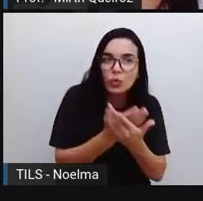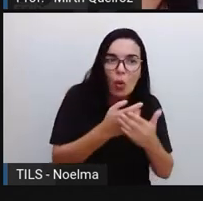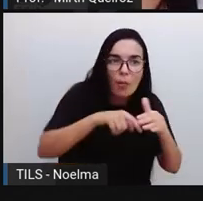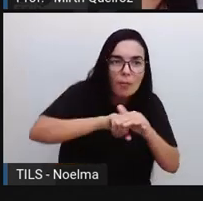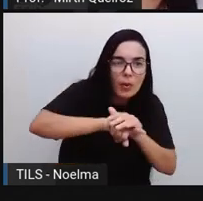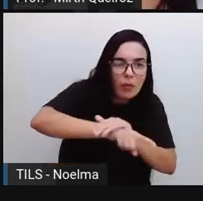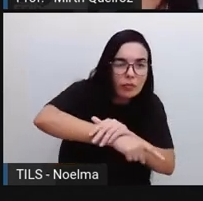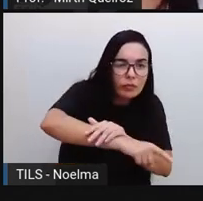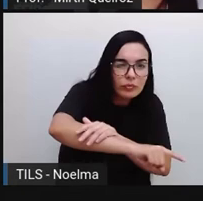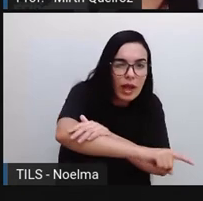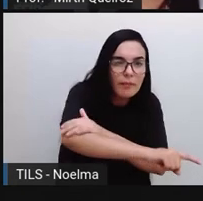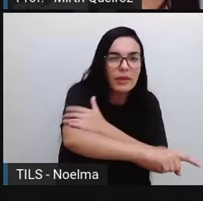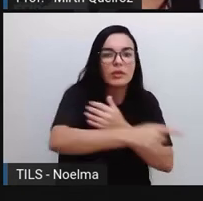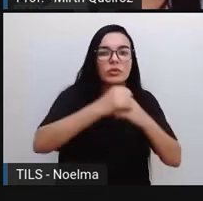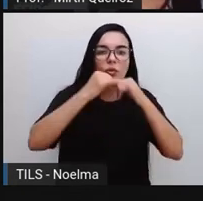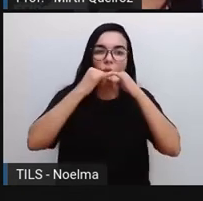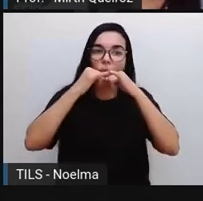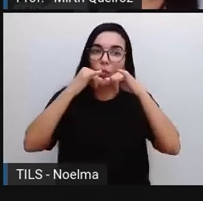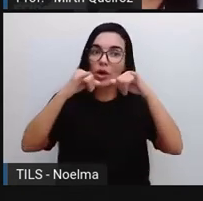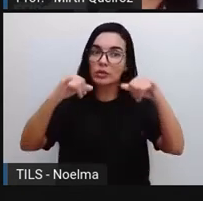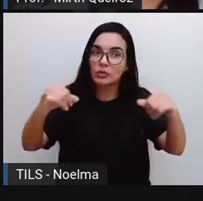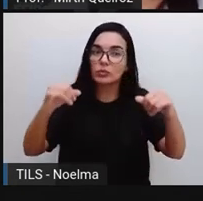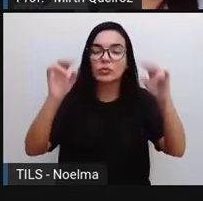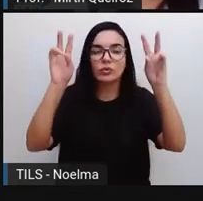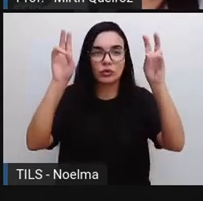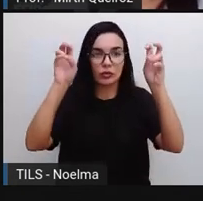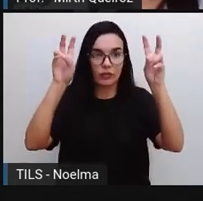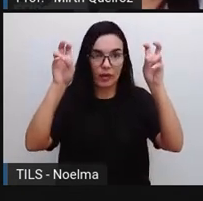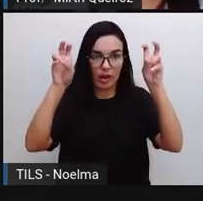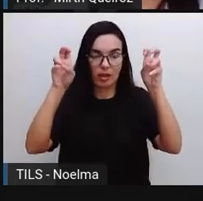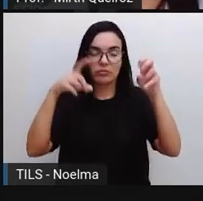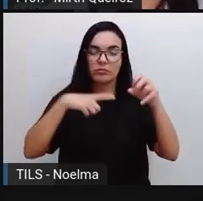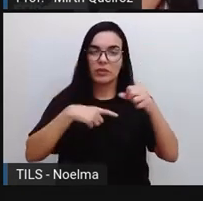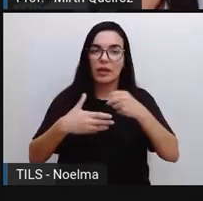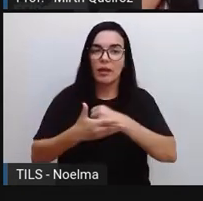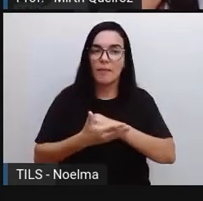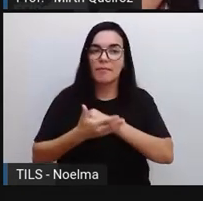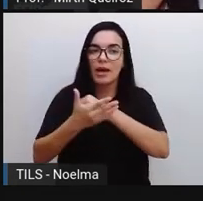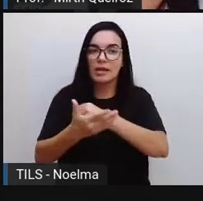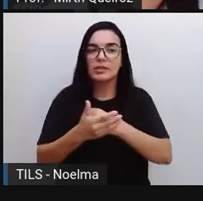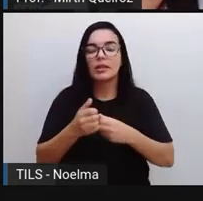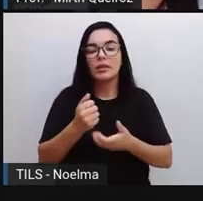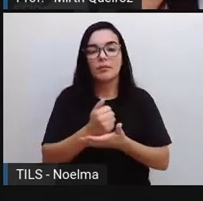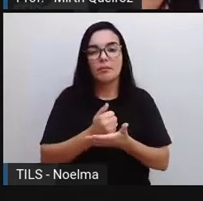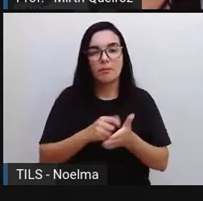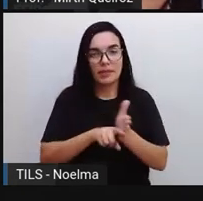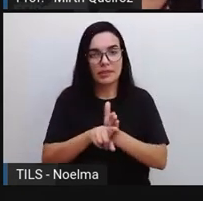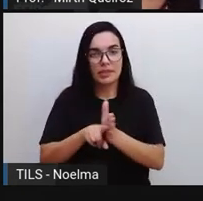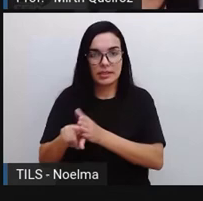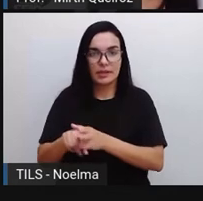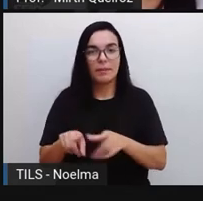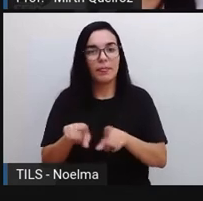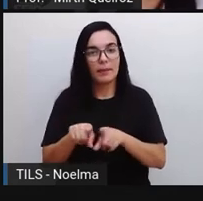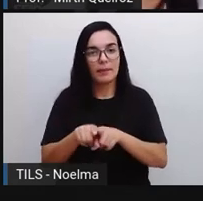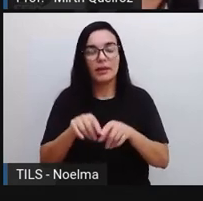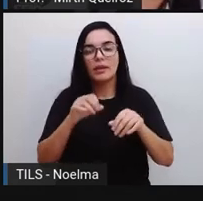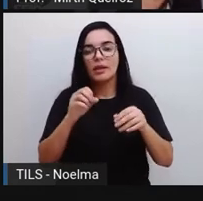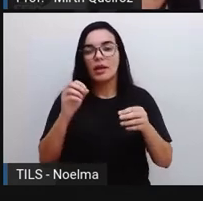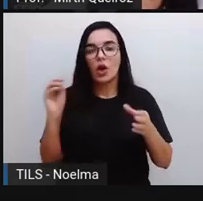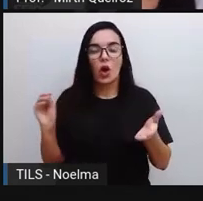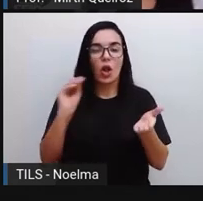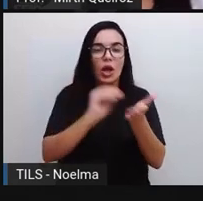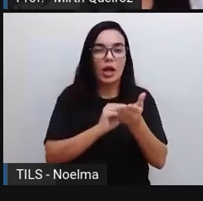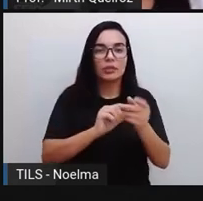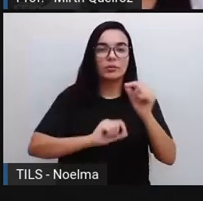são produzidos com base em estudos, né, pesquisas. São publicados em revistas de divulgação científica,